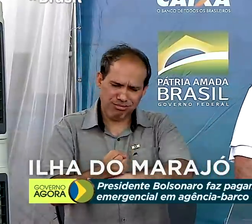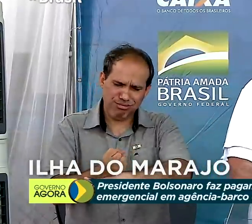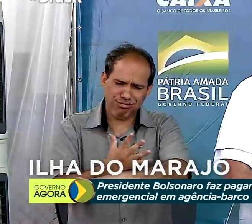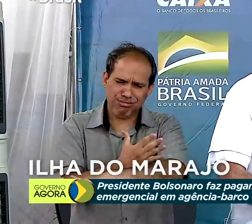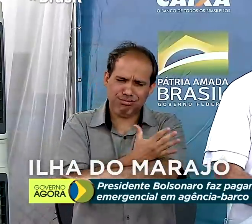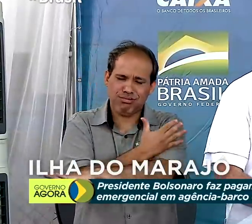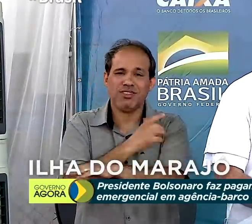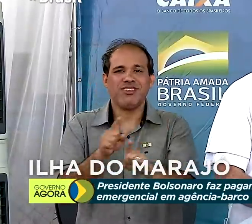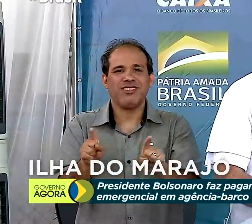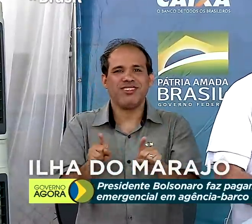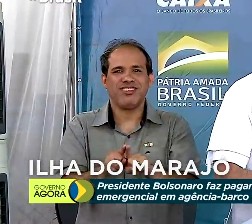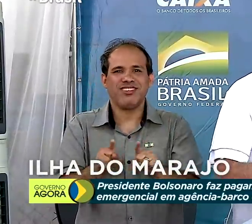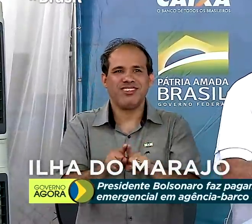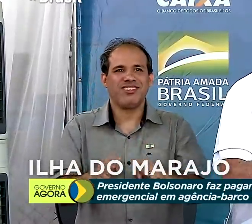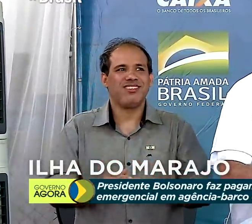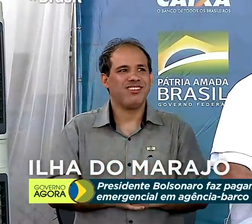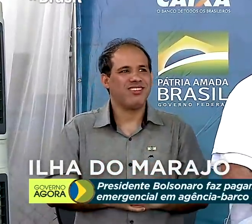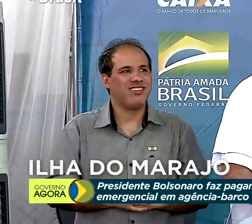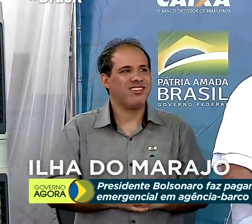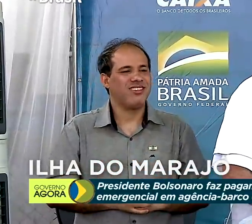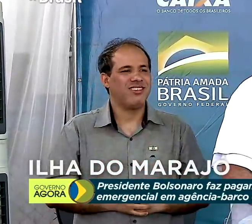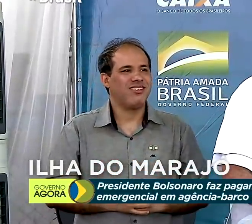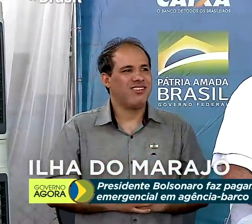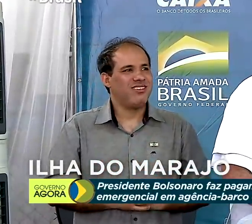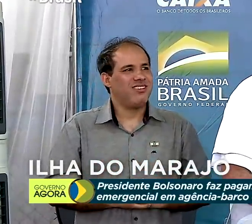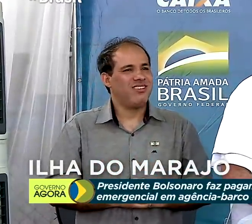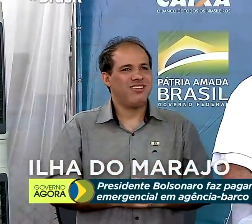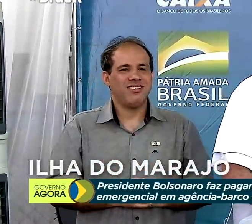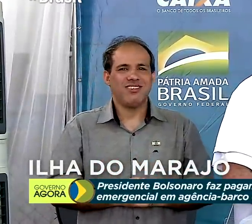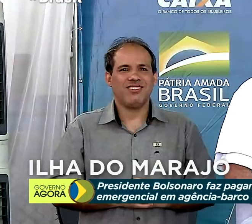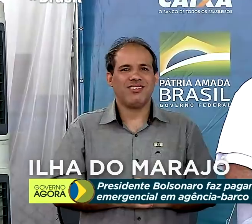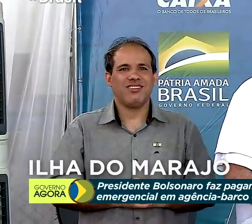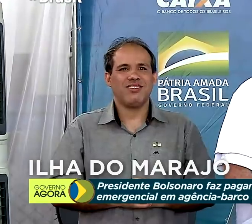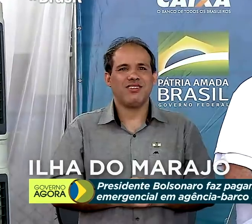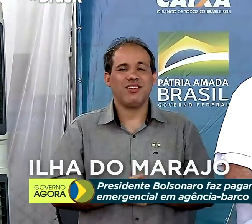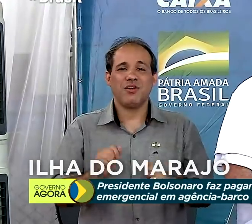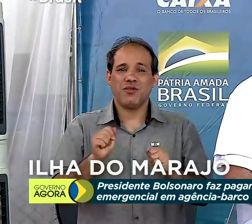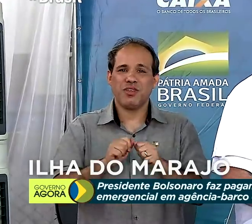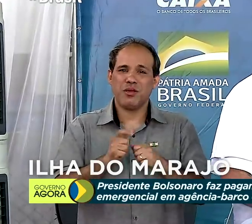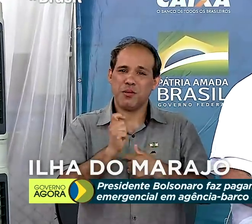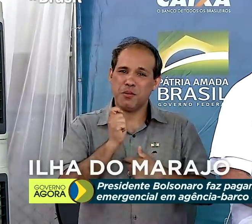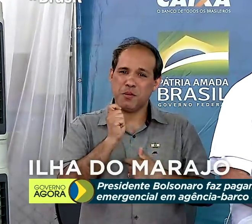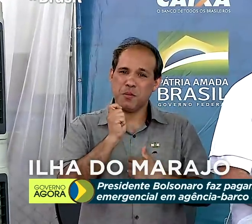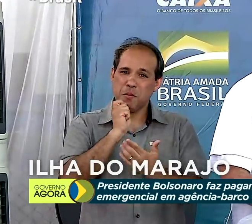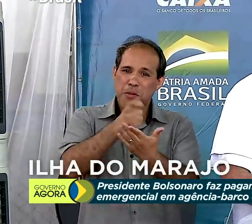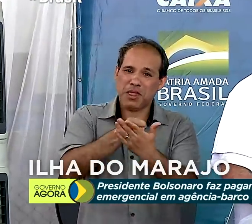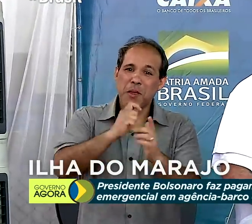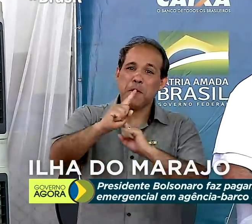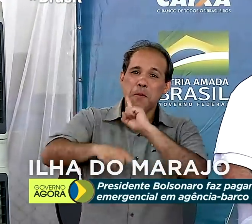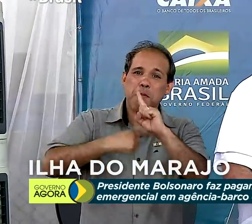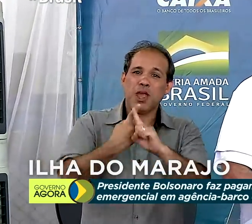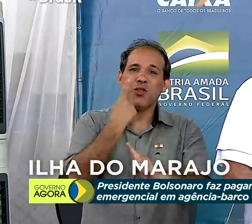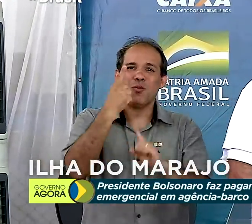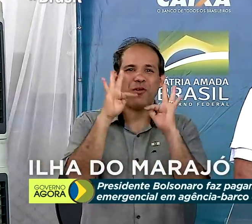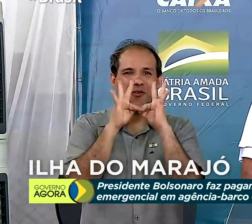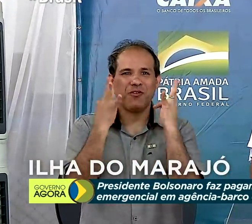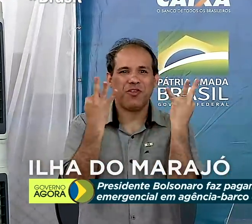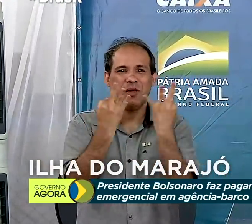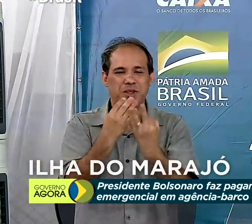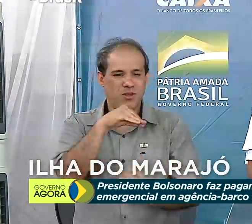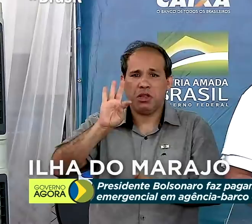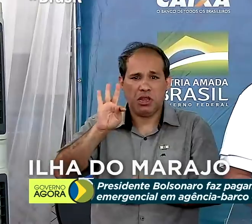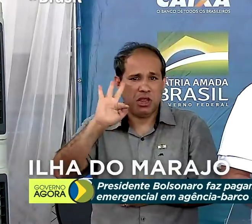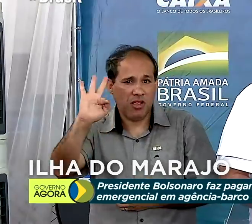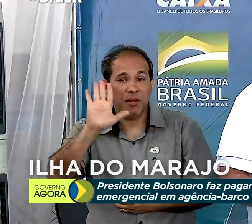também de realizar o pagamento de mais um, mais uma família do auxílio